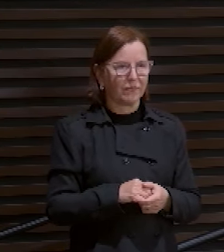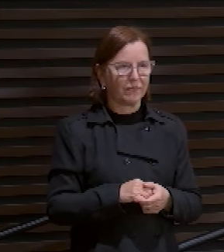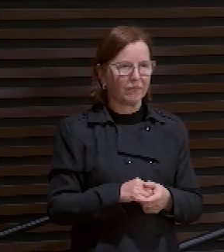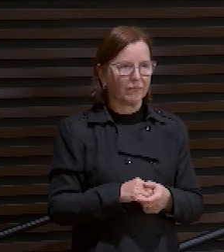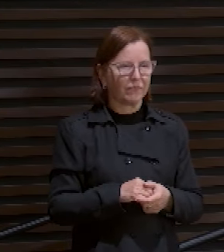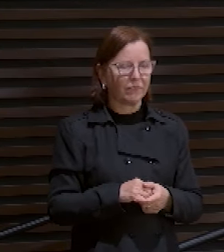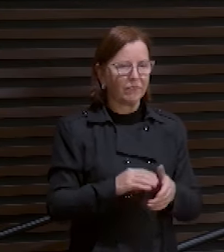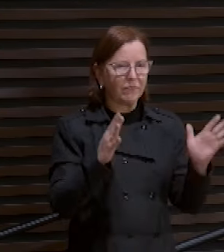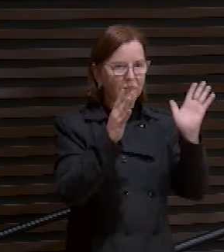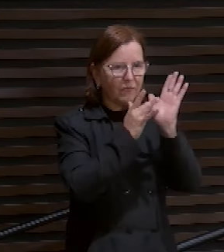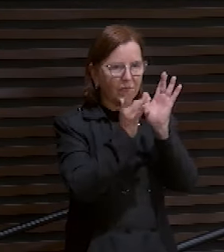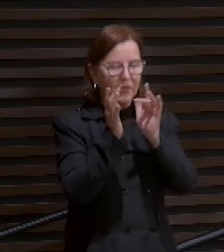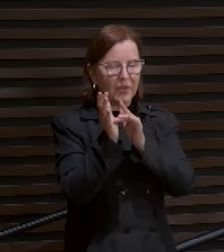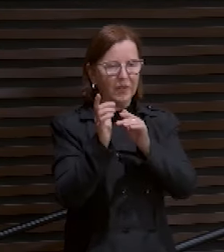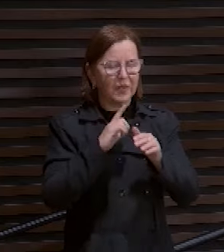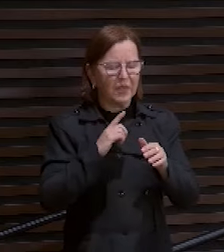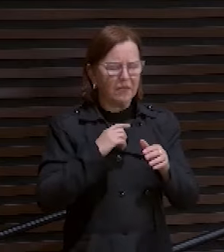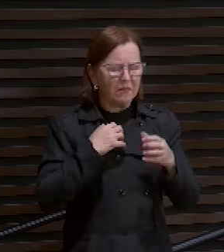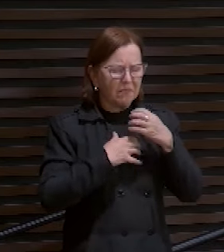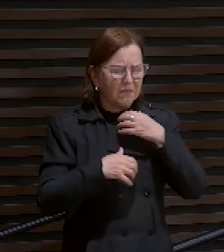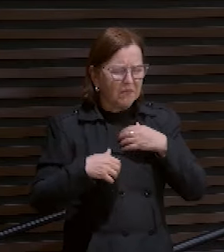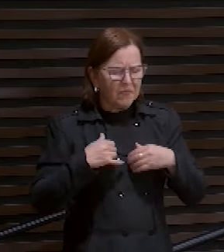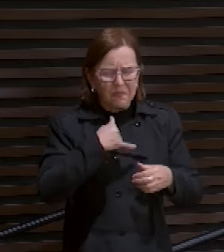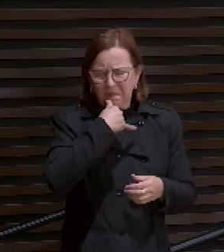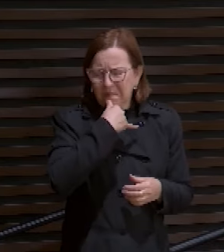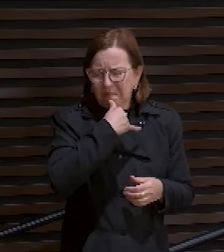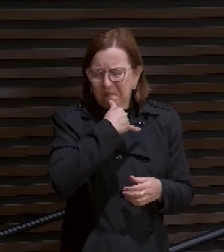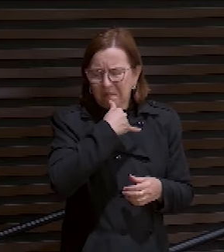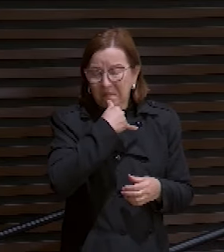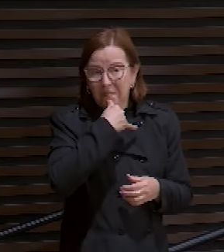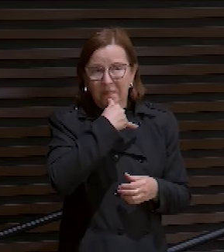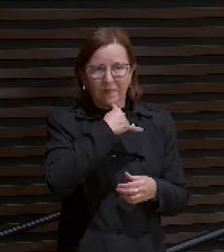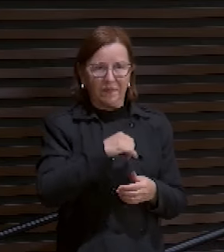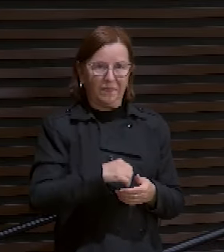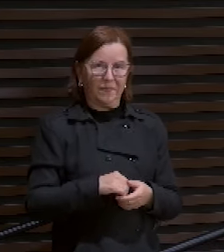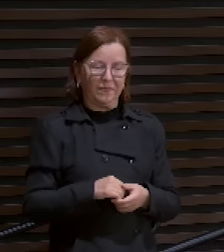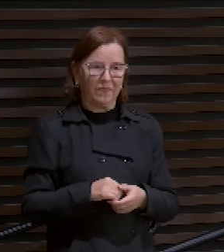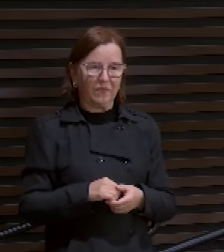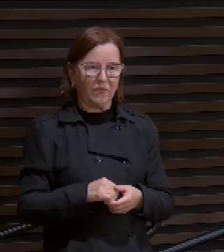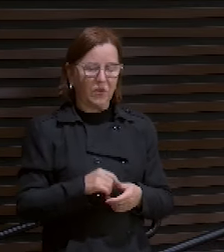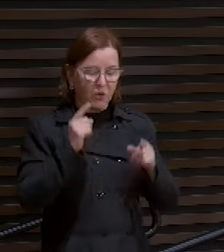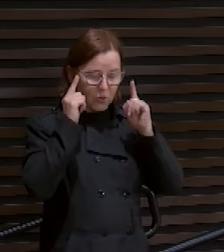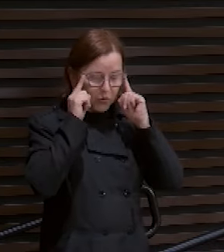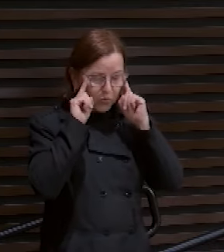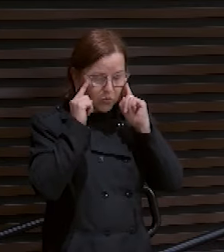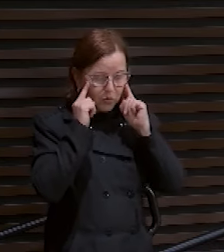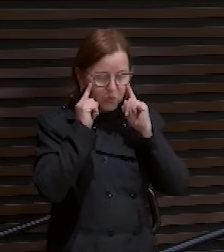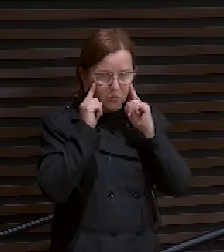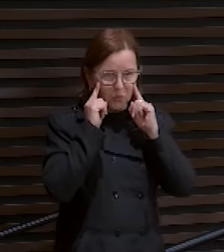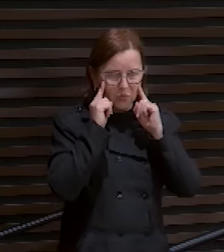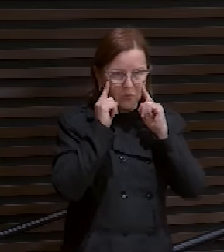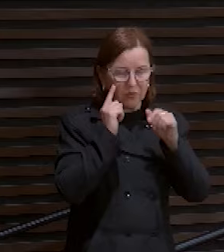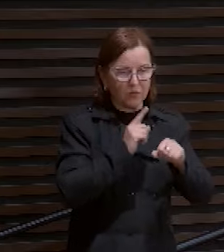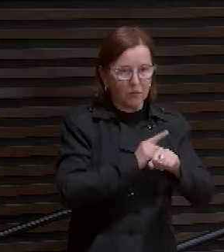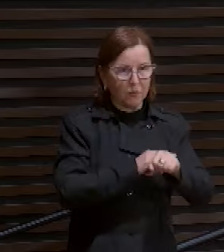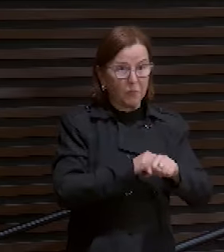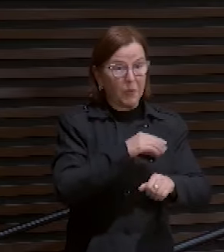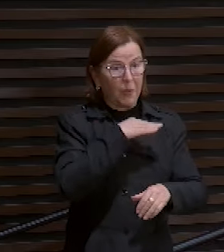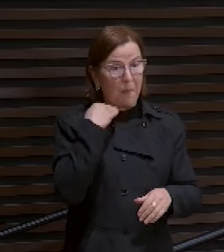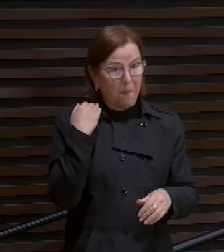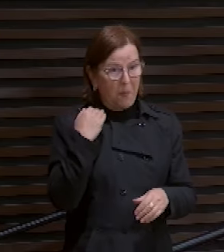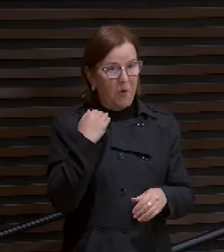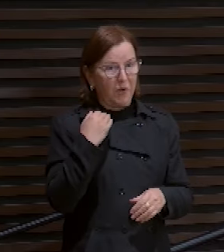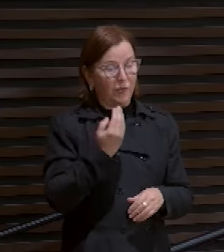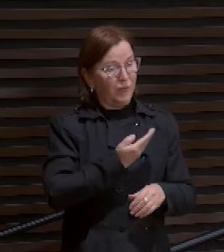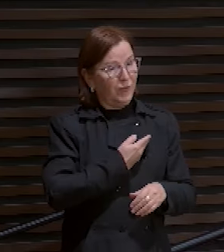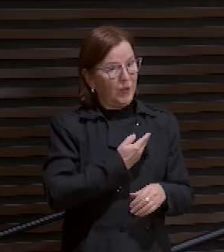Ele passou por muitas angústias e tristezas. O choro dele na ocasião da morte do amigo